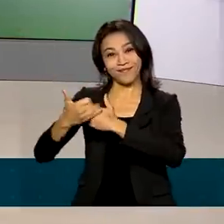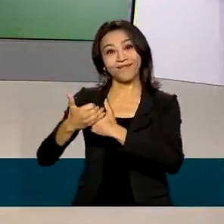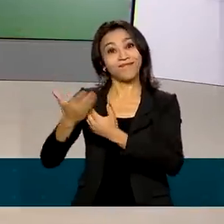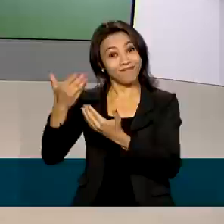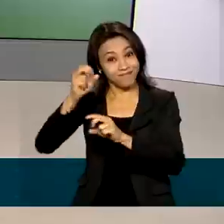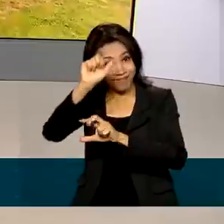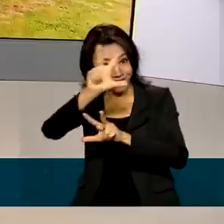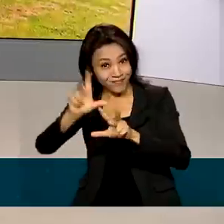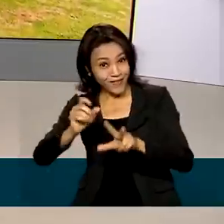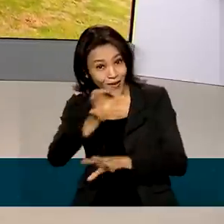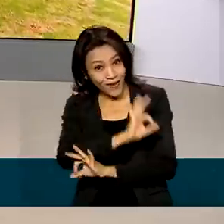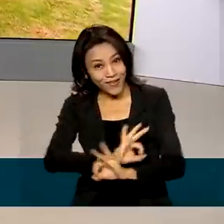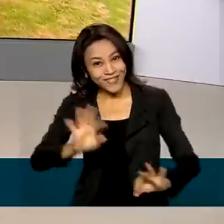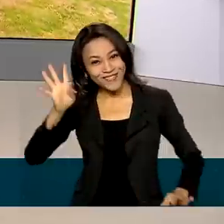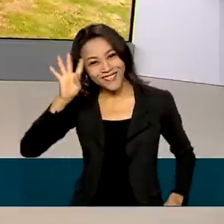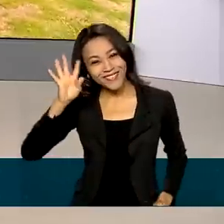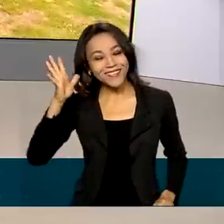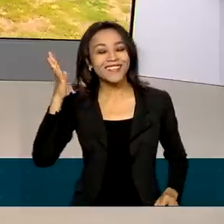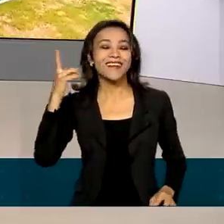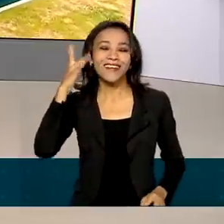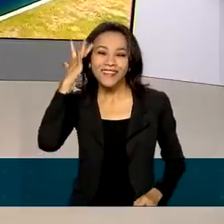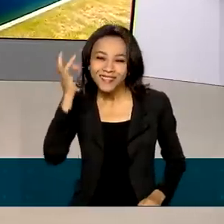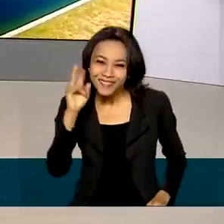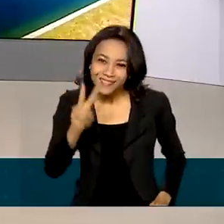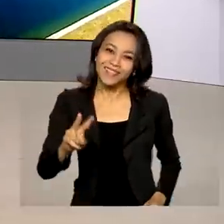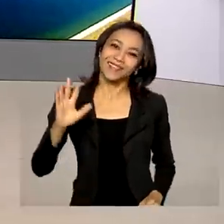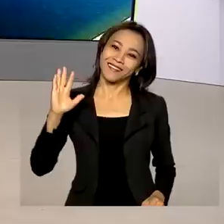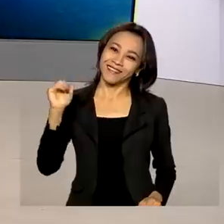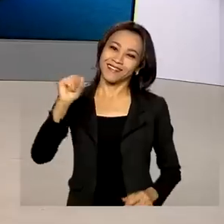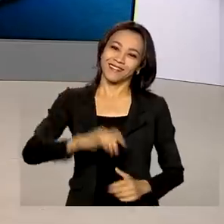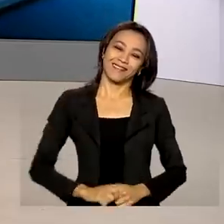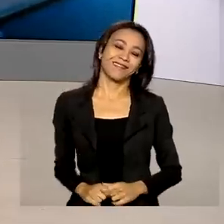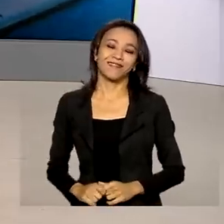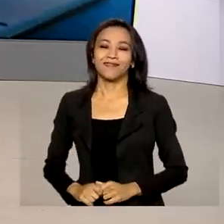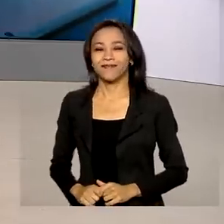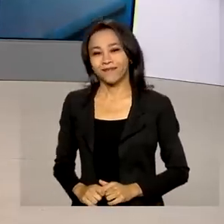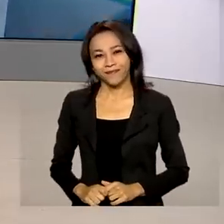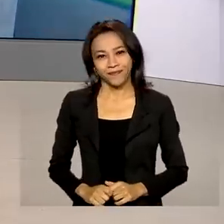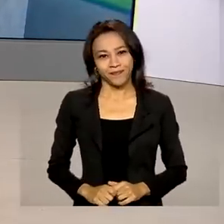ótima quarta-feira pra você, nos vemos de novo amanhã. Até lá, tchau.